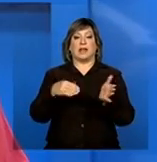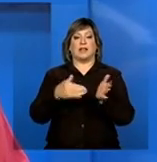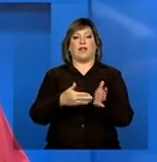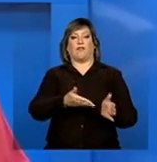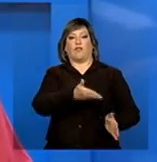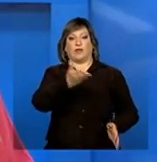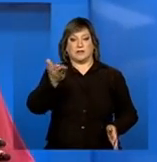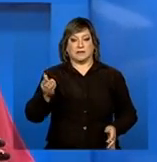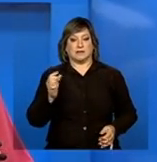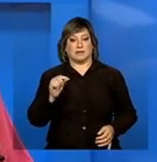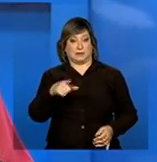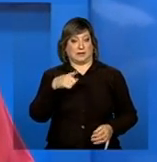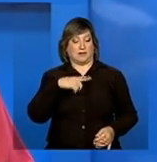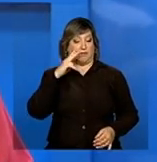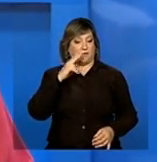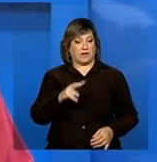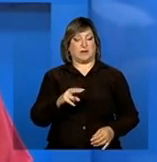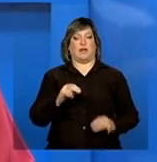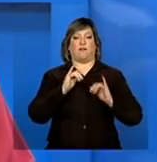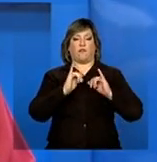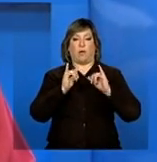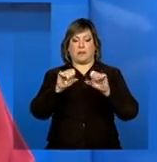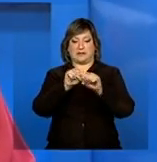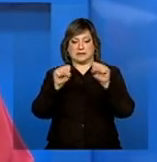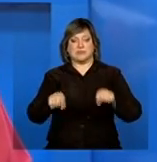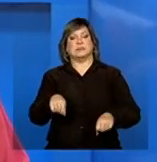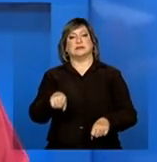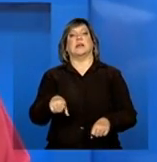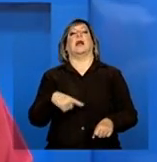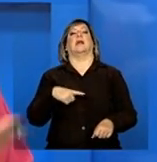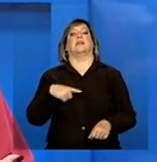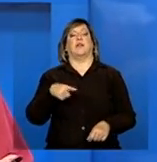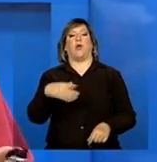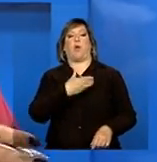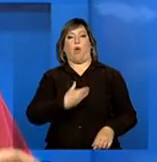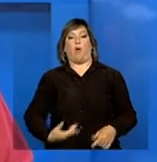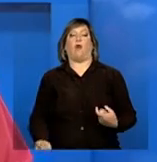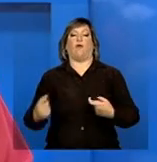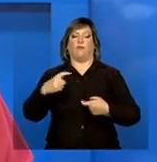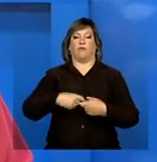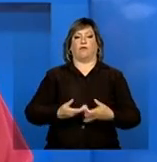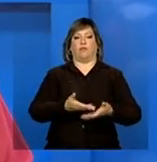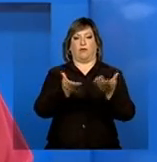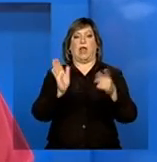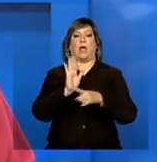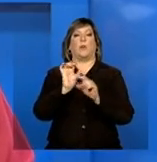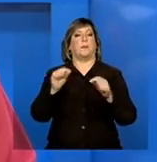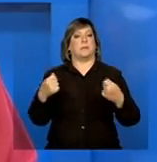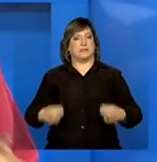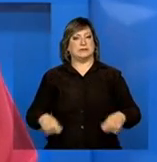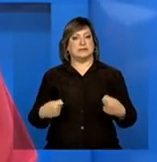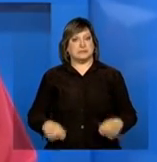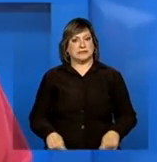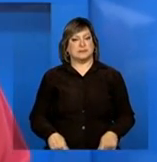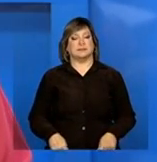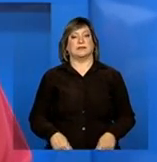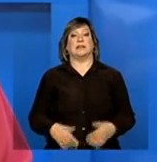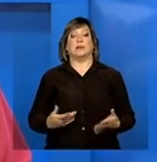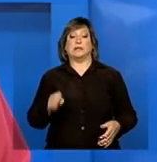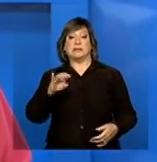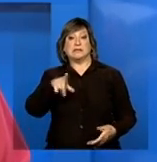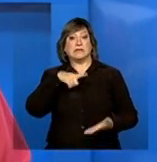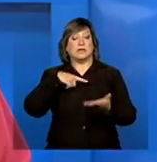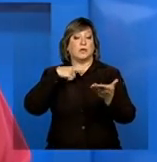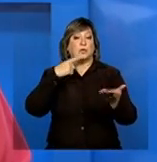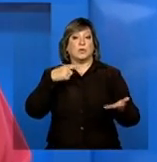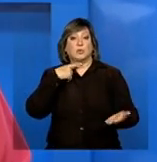sentido assim, você abastecer o sistema e ele é reconhecido e o governo retorna com a ajuda necessária. E se alguma dúvida sua